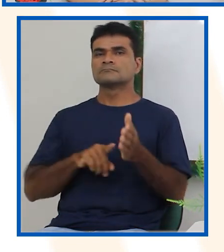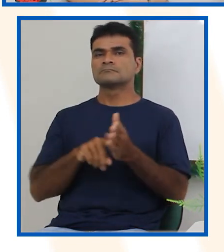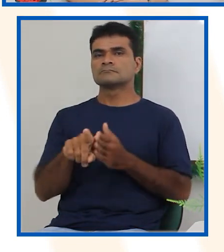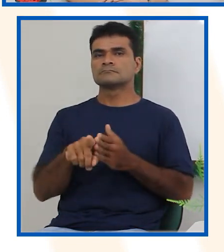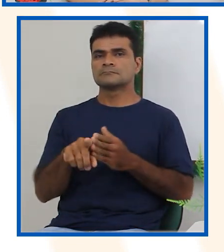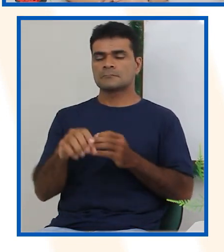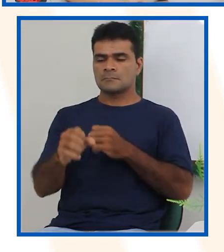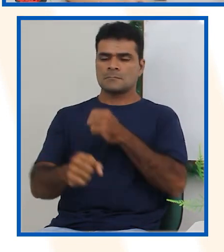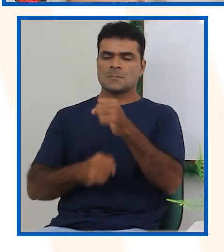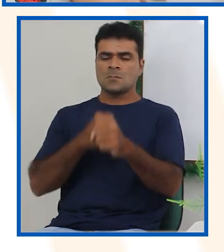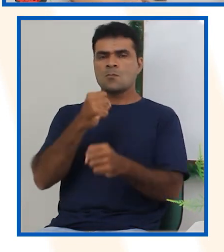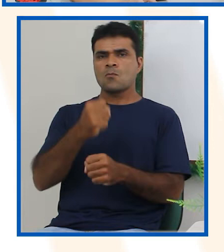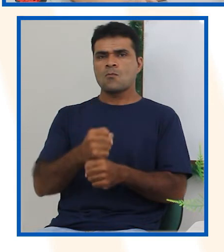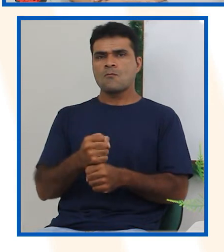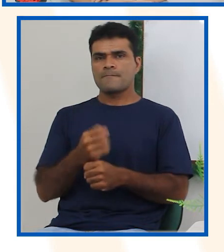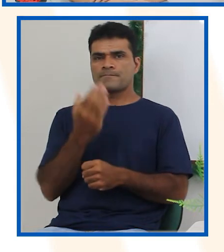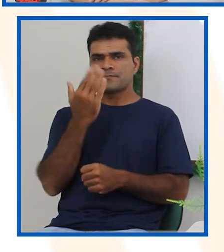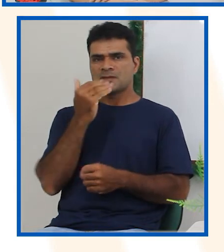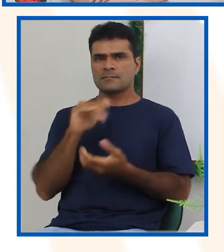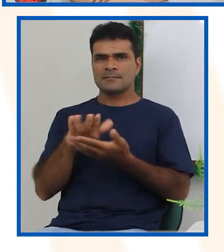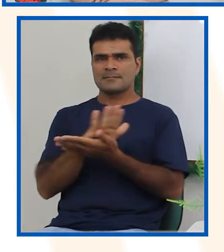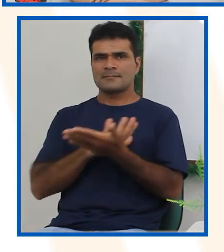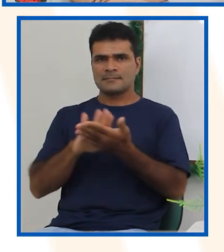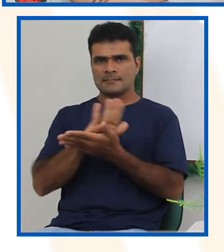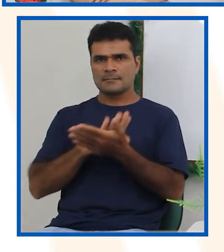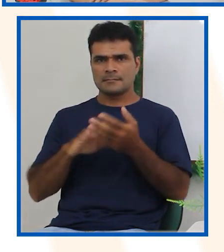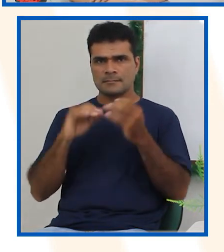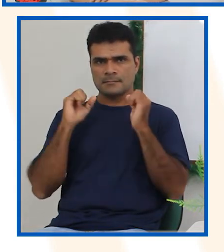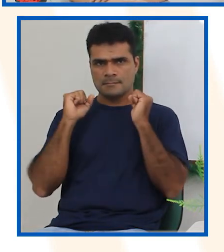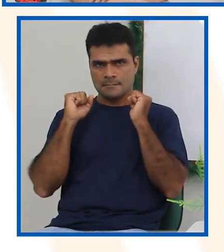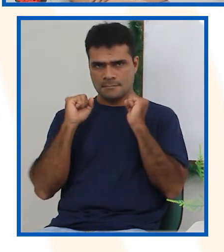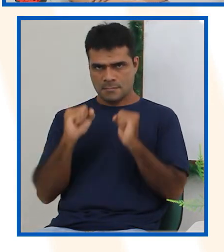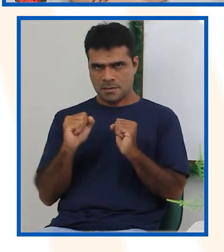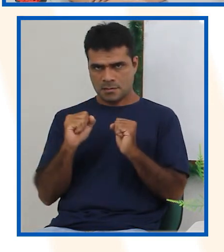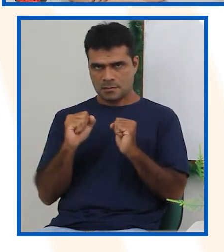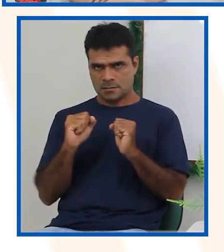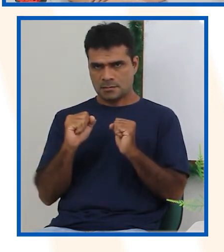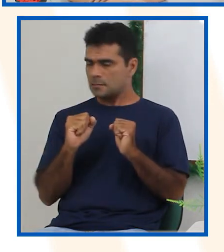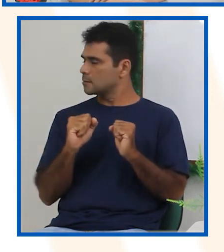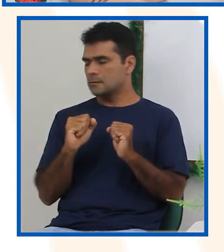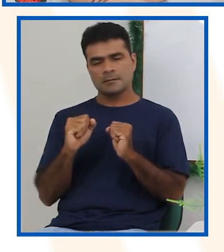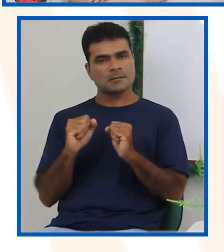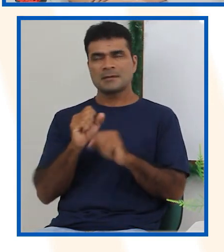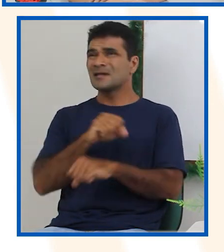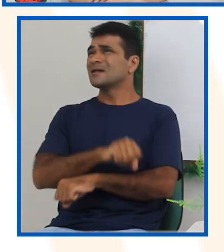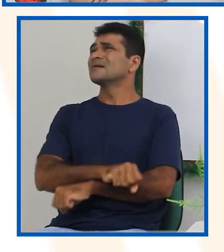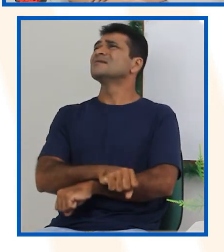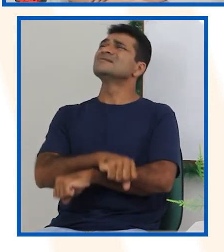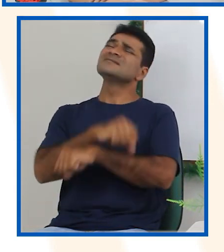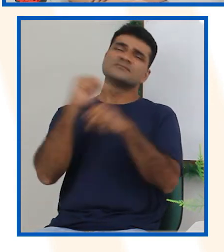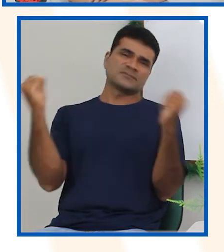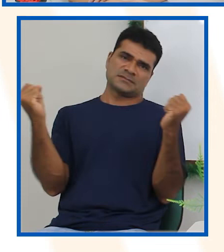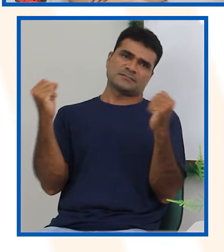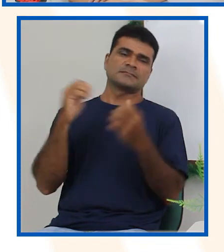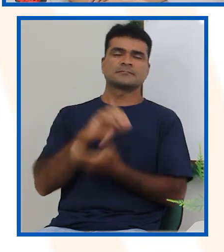Ficar um ano sem comer. gente já até respondeu isso antes. É impossível acontecer, certo?